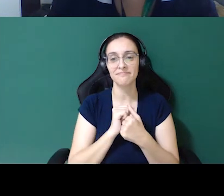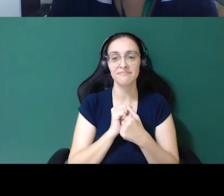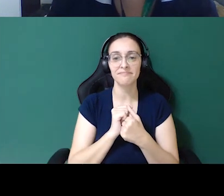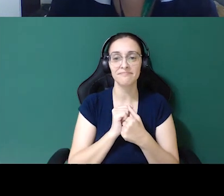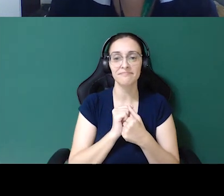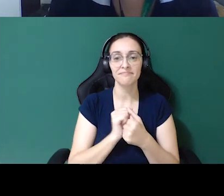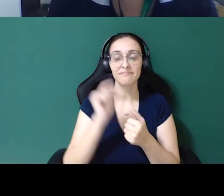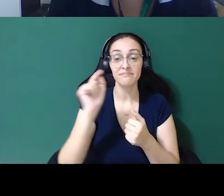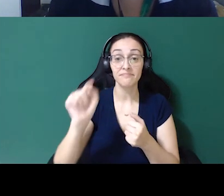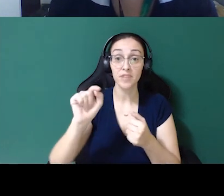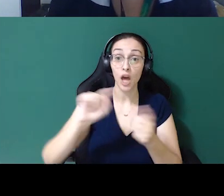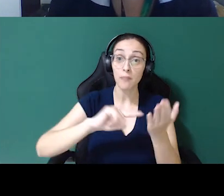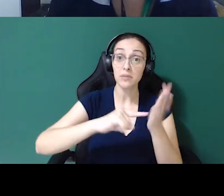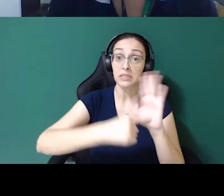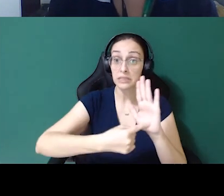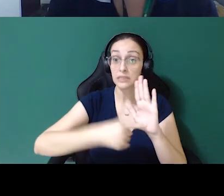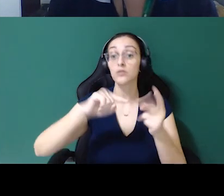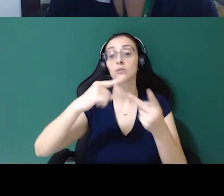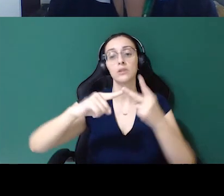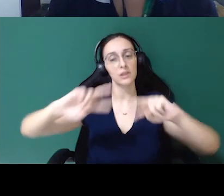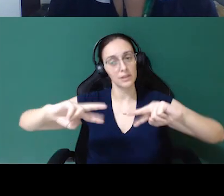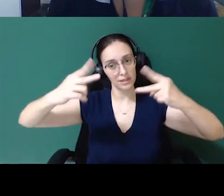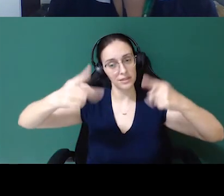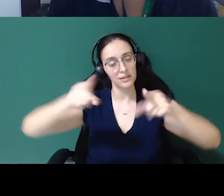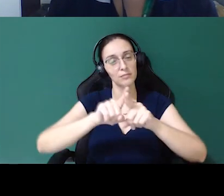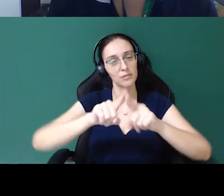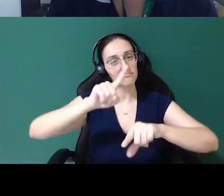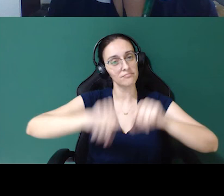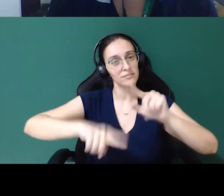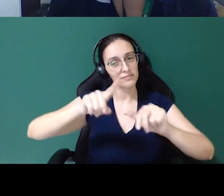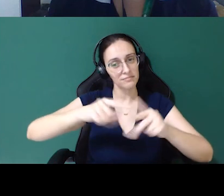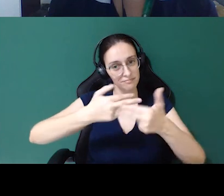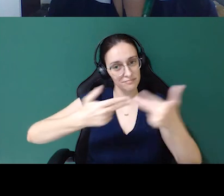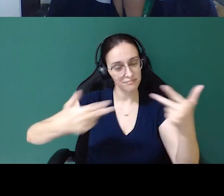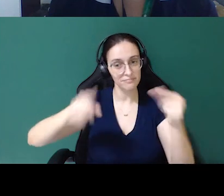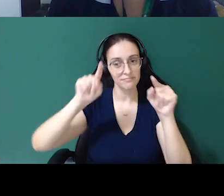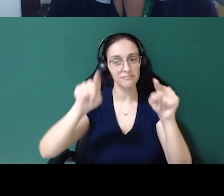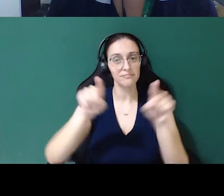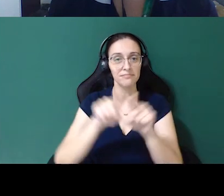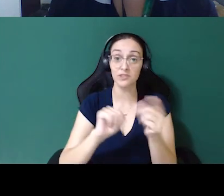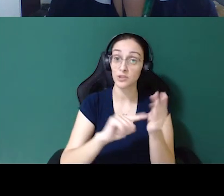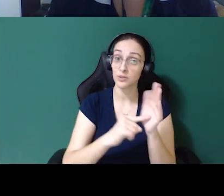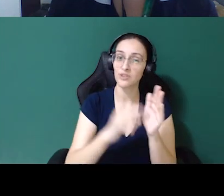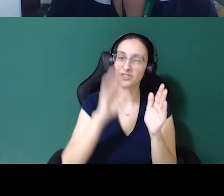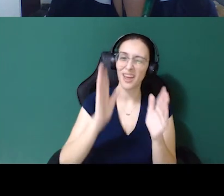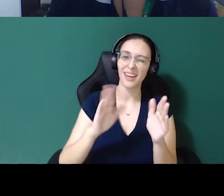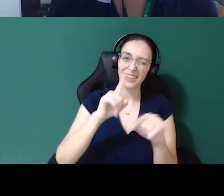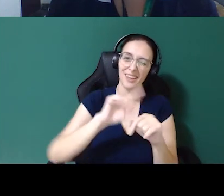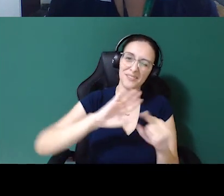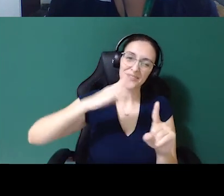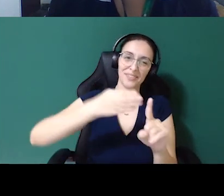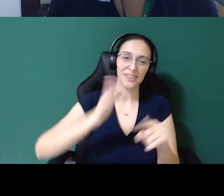essa apresentação com os links quanto a esse material que foi um material que eu trouxe de referência,